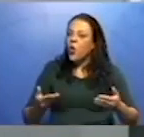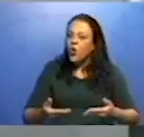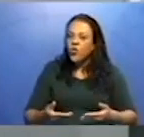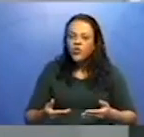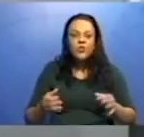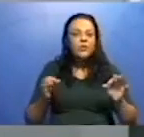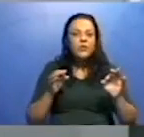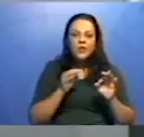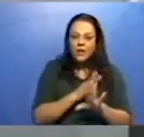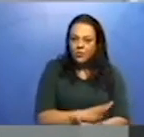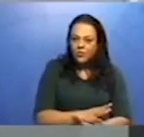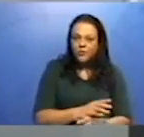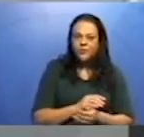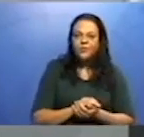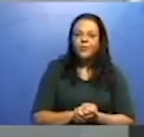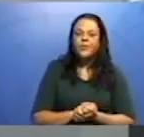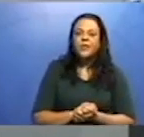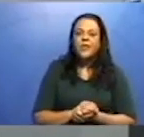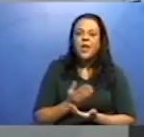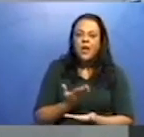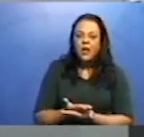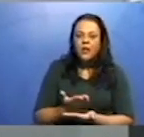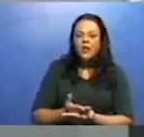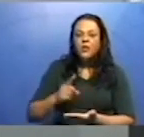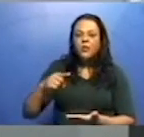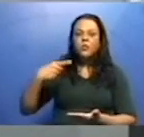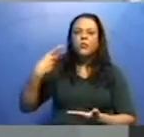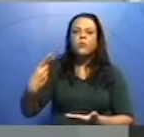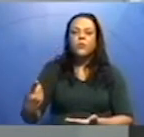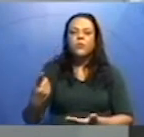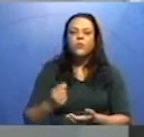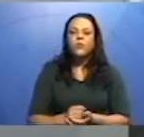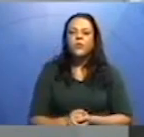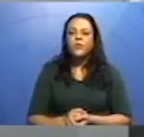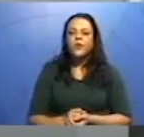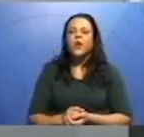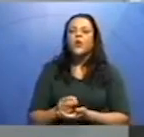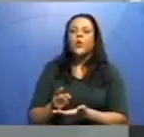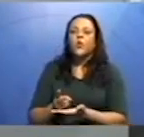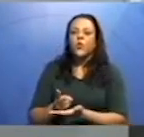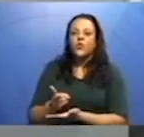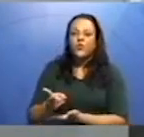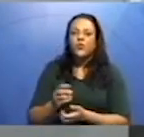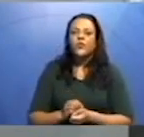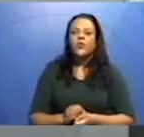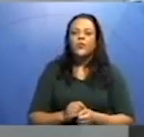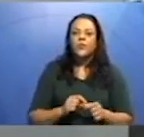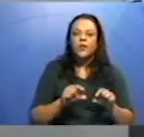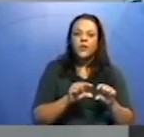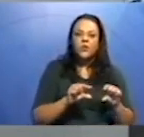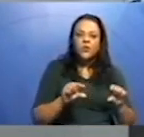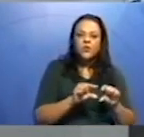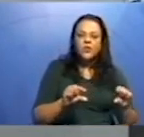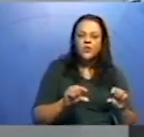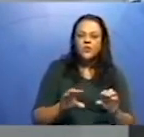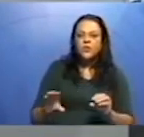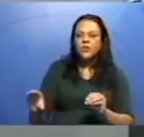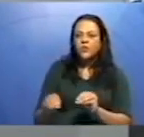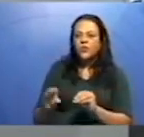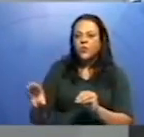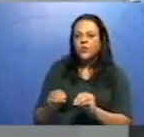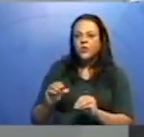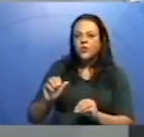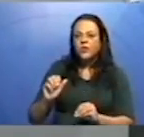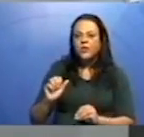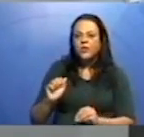nossa aula aqui. E na próxima aula, nós teremos uma continuação, que são as orações coordenadas sindéticas.